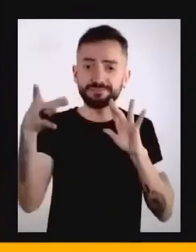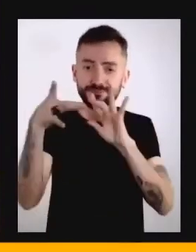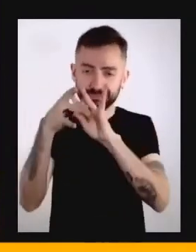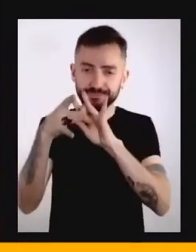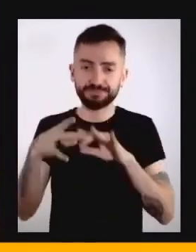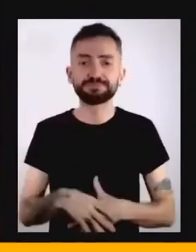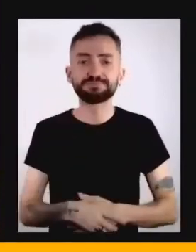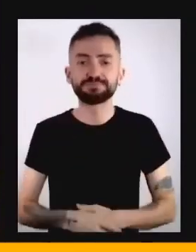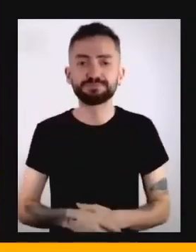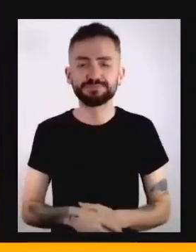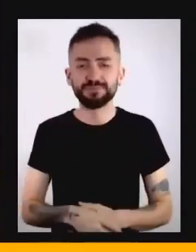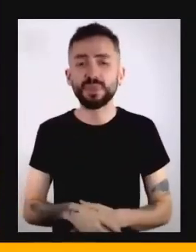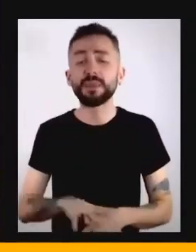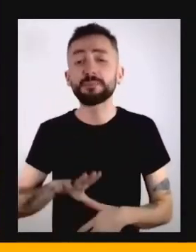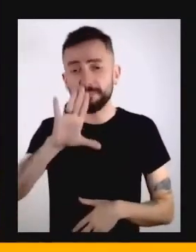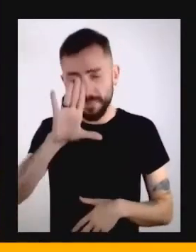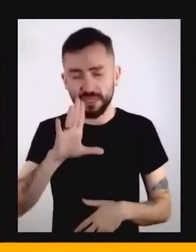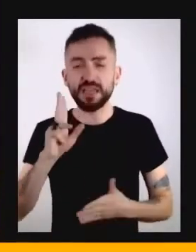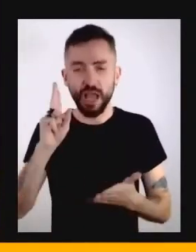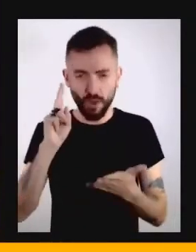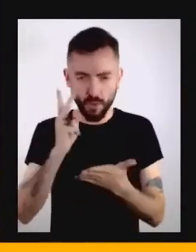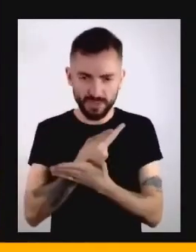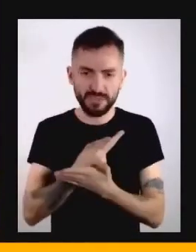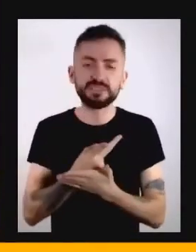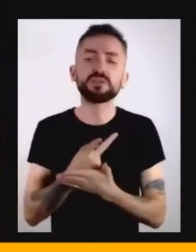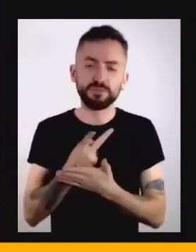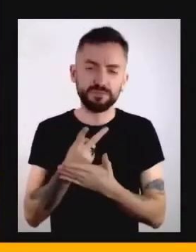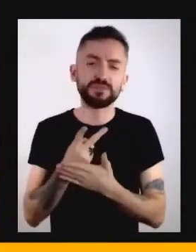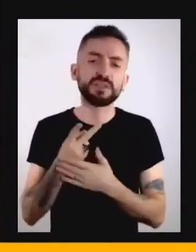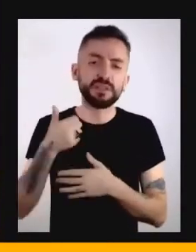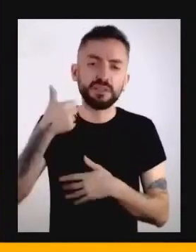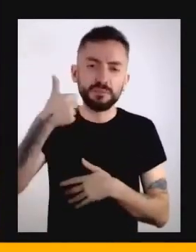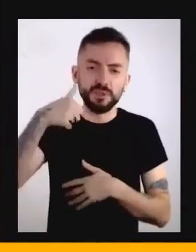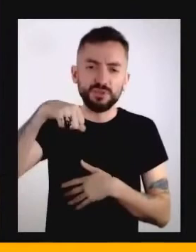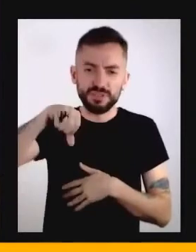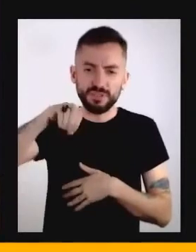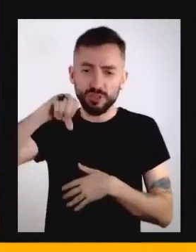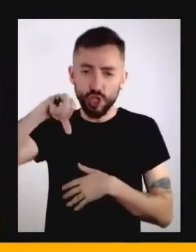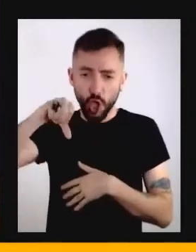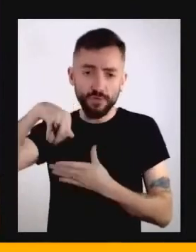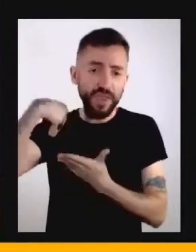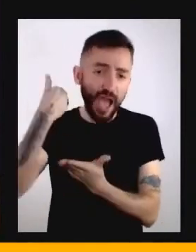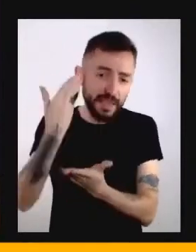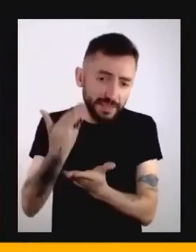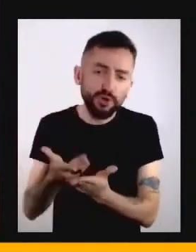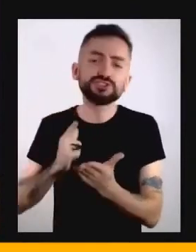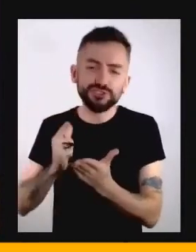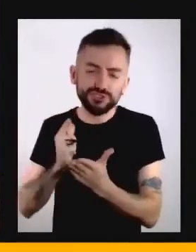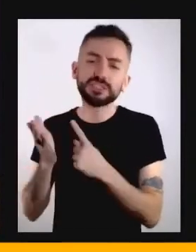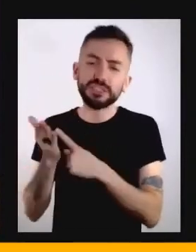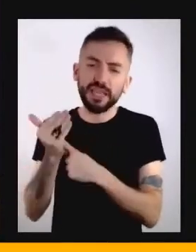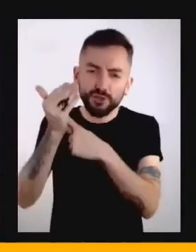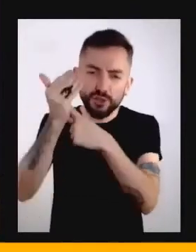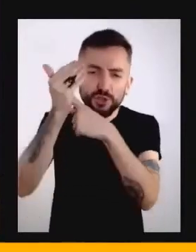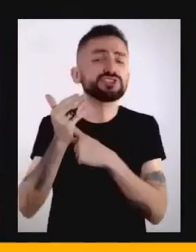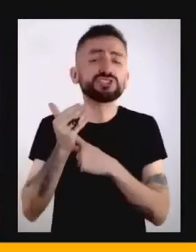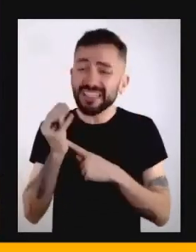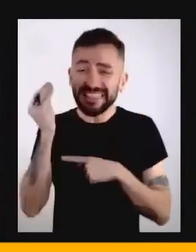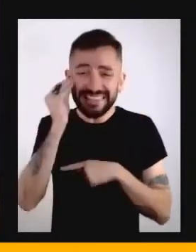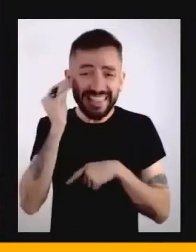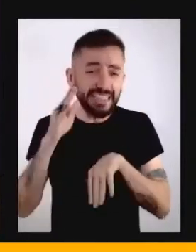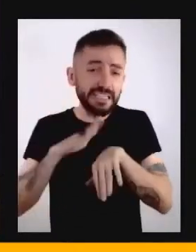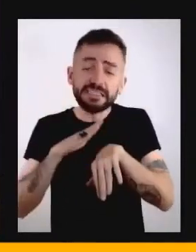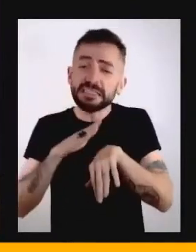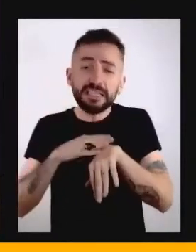Mas é fato que, a partir disso, a gente passou a viver uma série de movimentos e tecnologias que encurtaram a